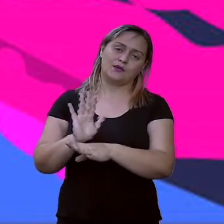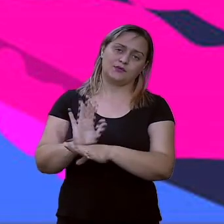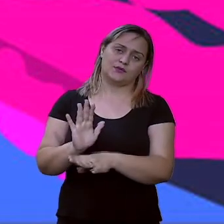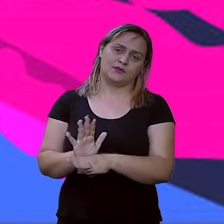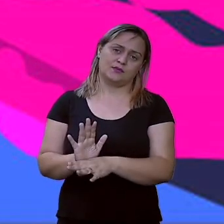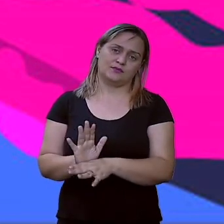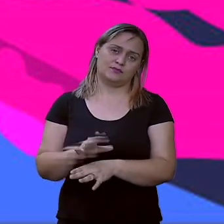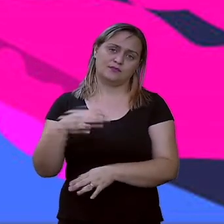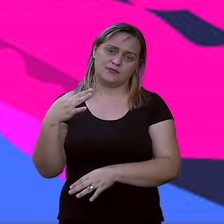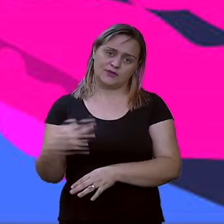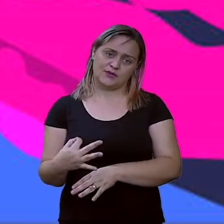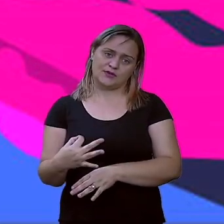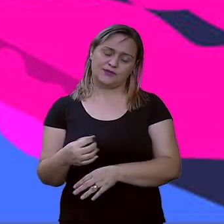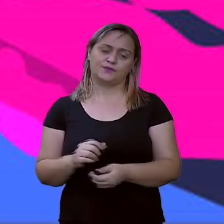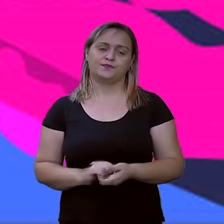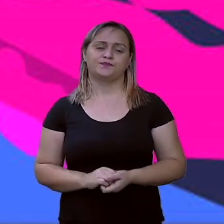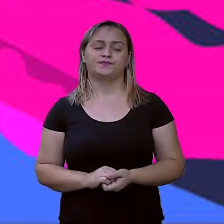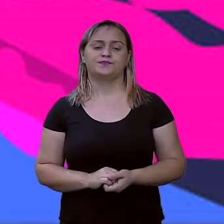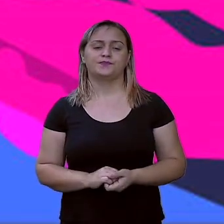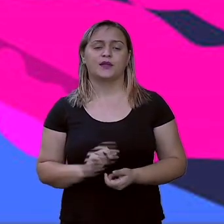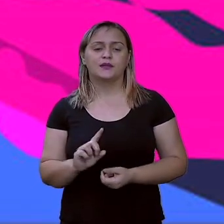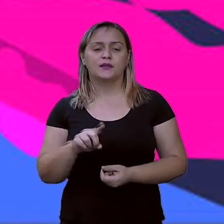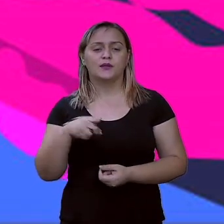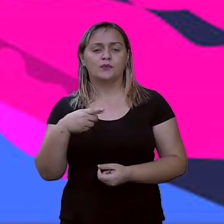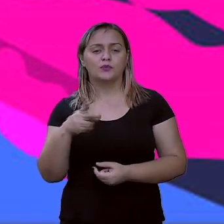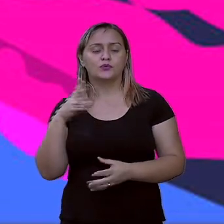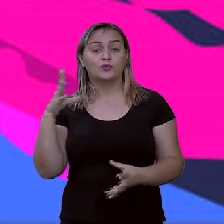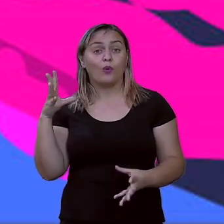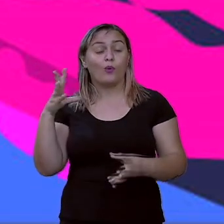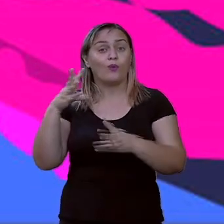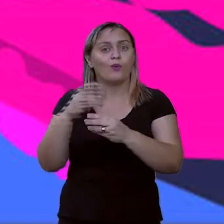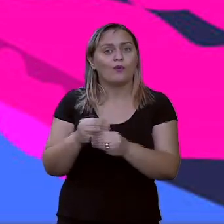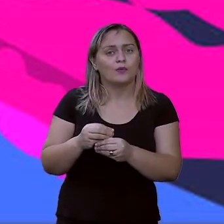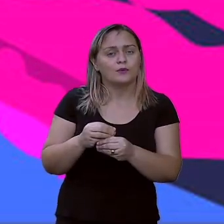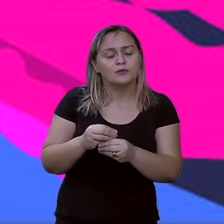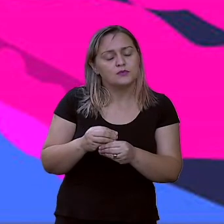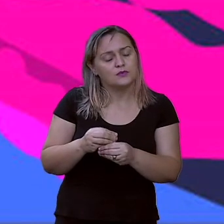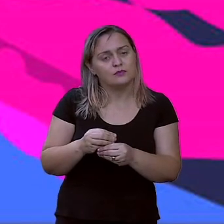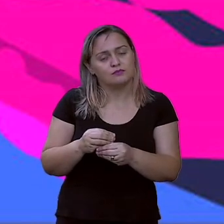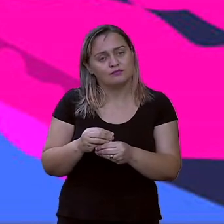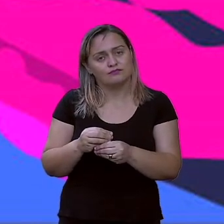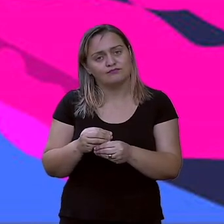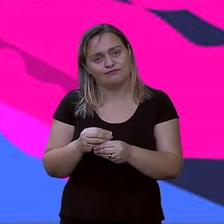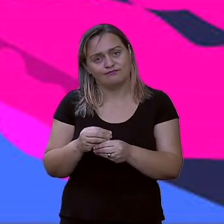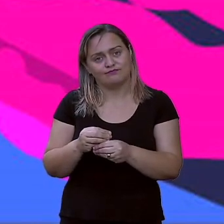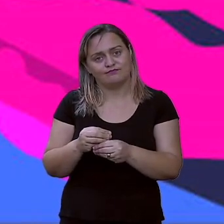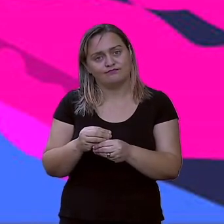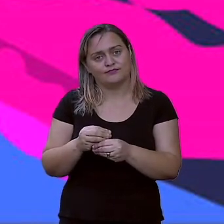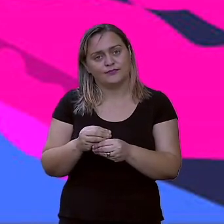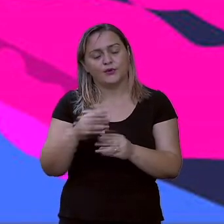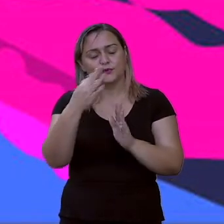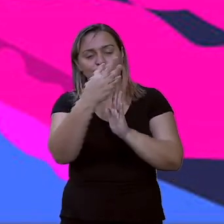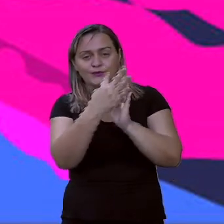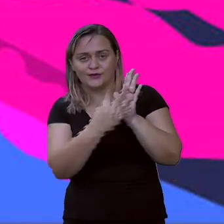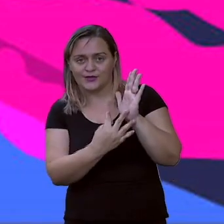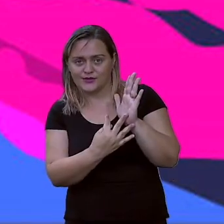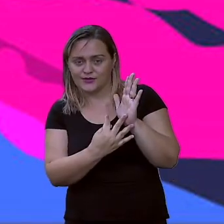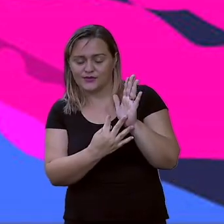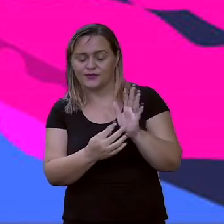partimos aí para a conclusão, para fecharmos o nosso assunto de hoje, que é artigo de opinião.